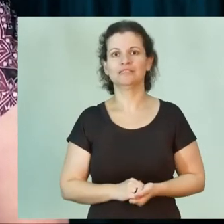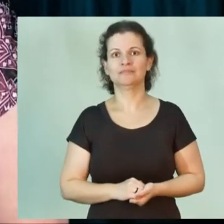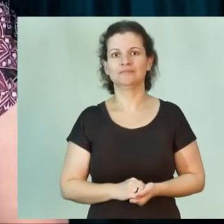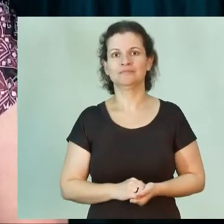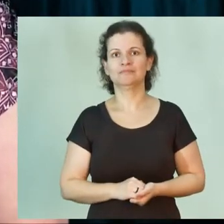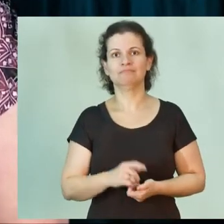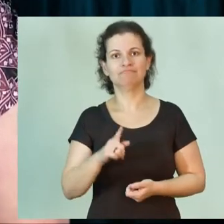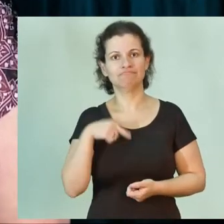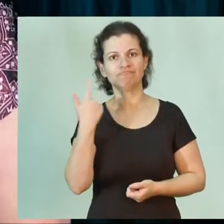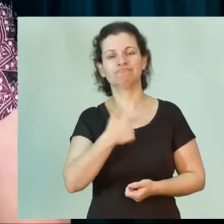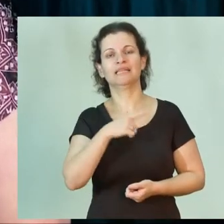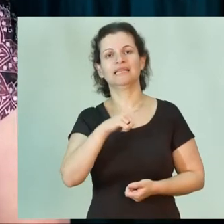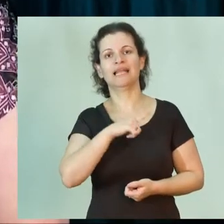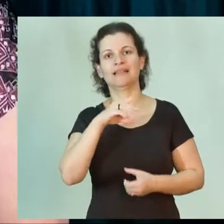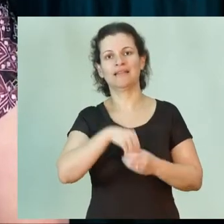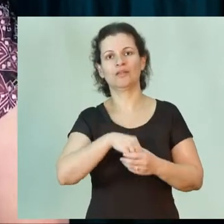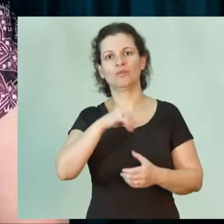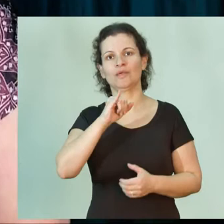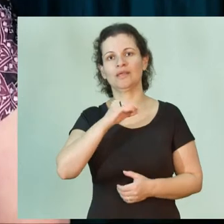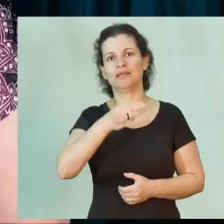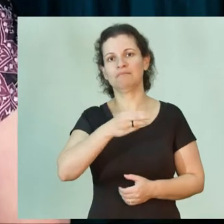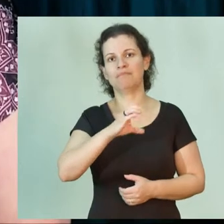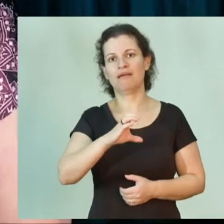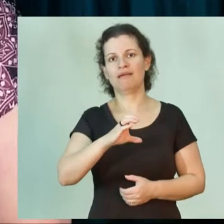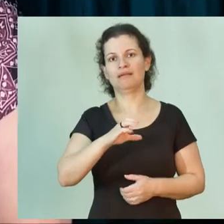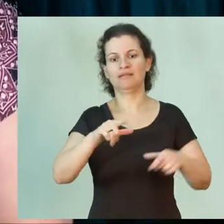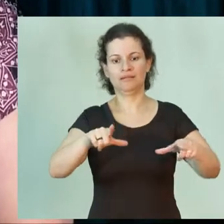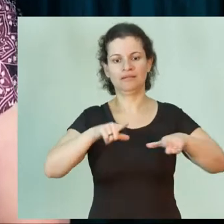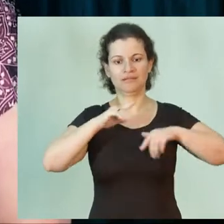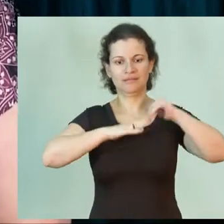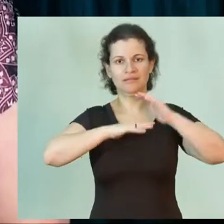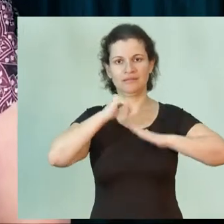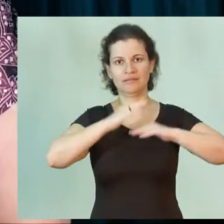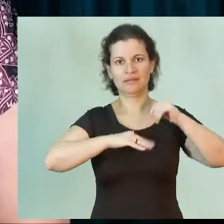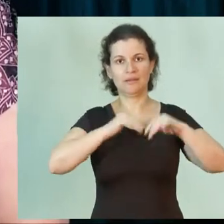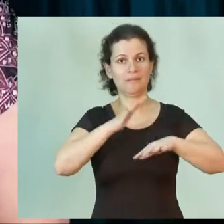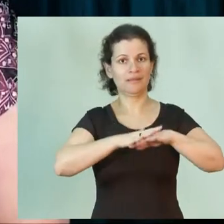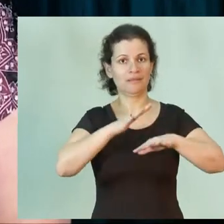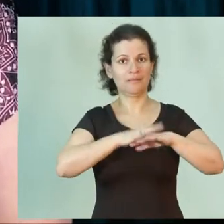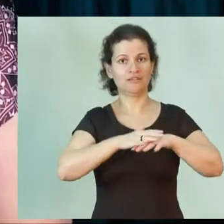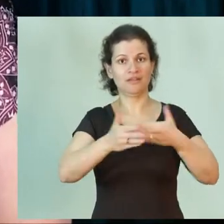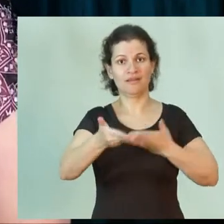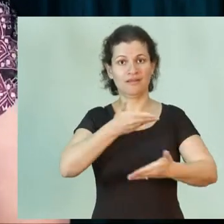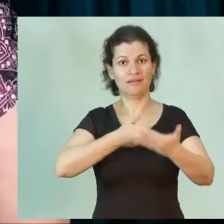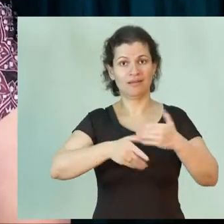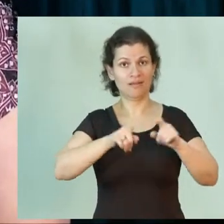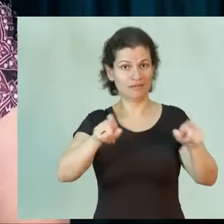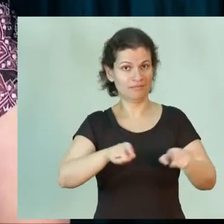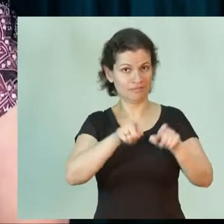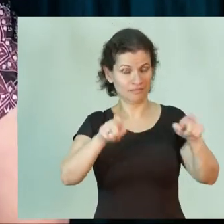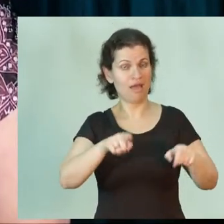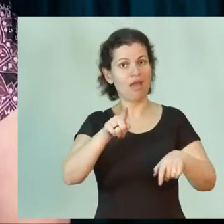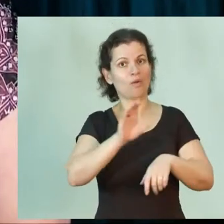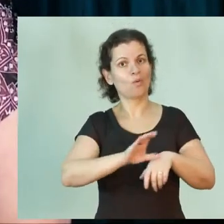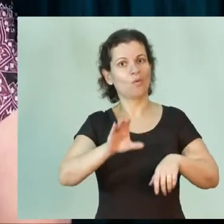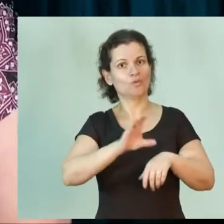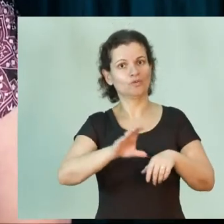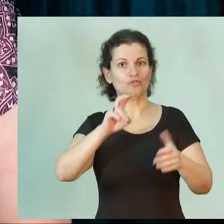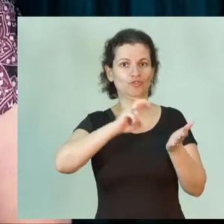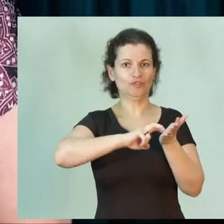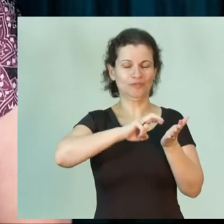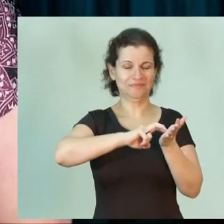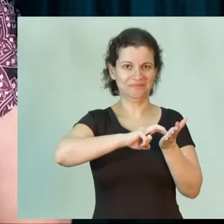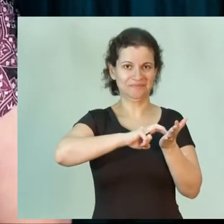A gente tem também no IMEC o Bacharelado em Matemática Aplicada e Computacional, que também é um curso de urno.